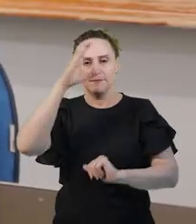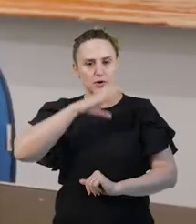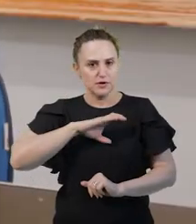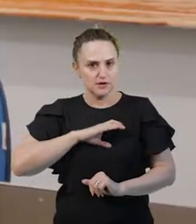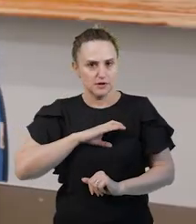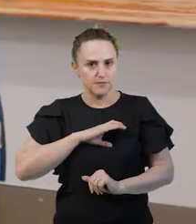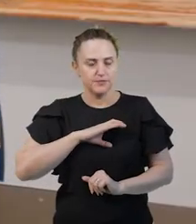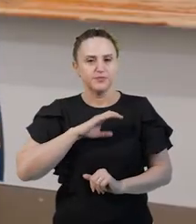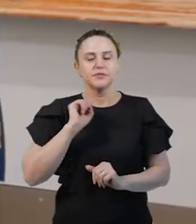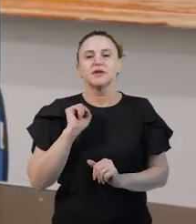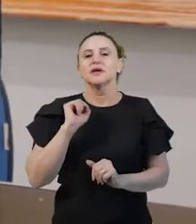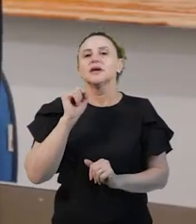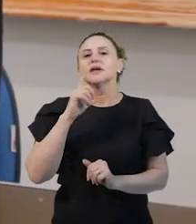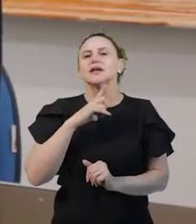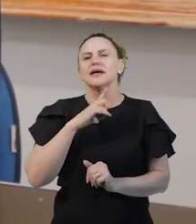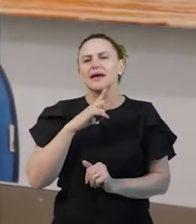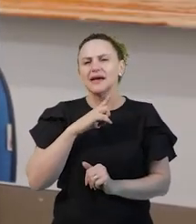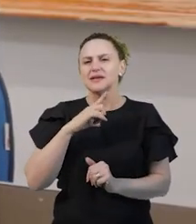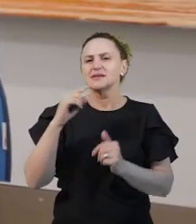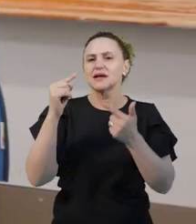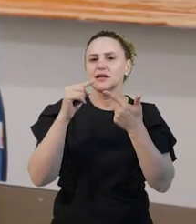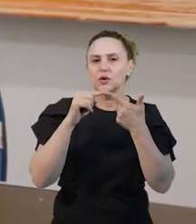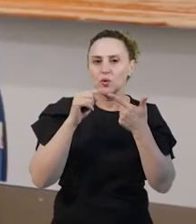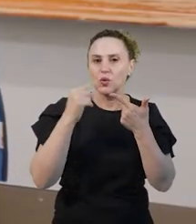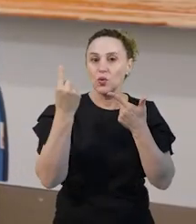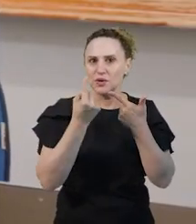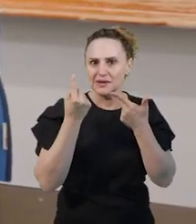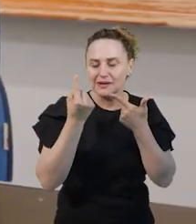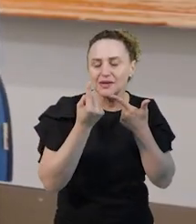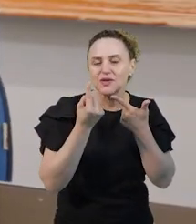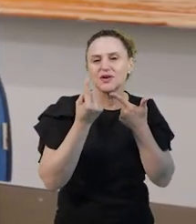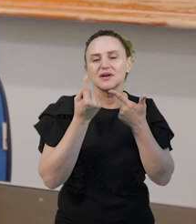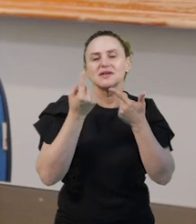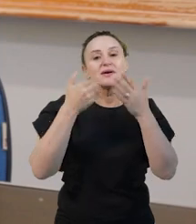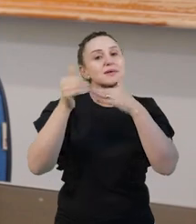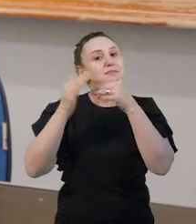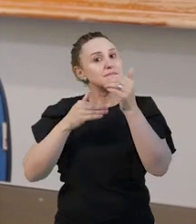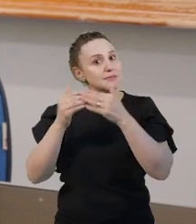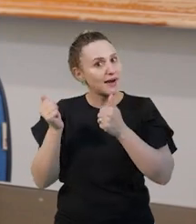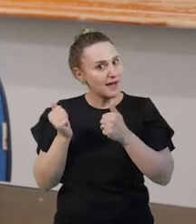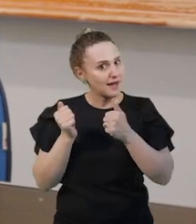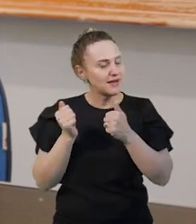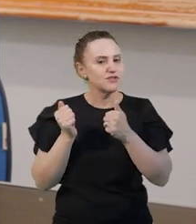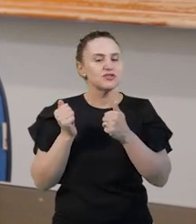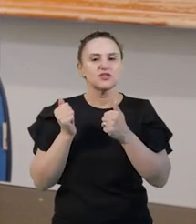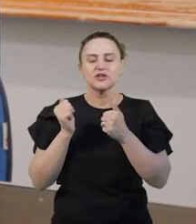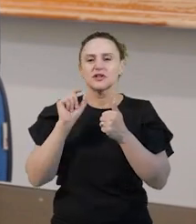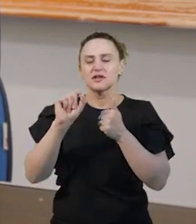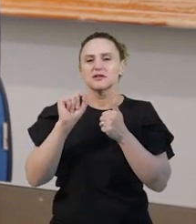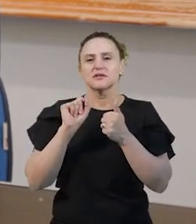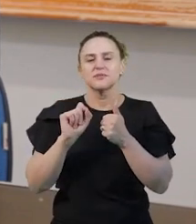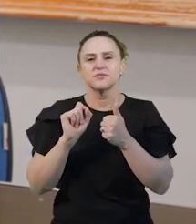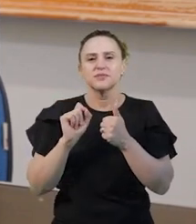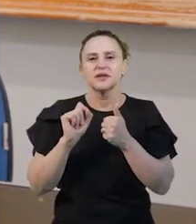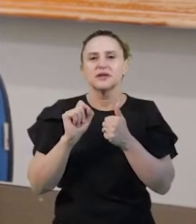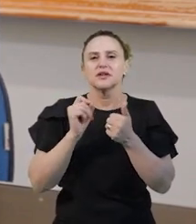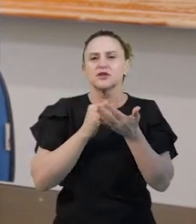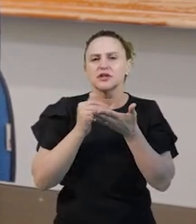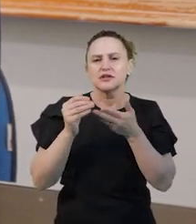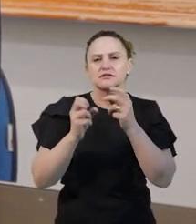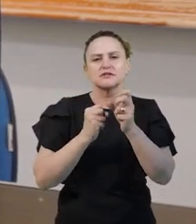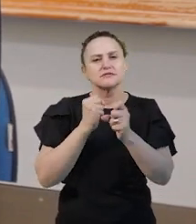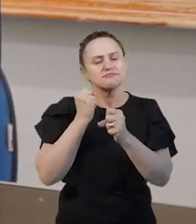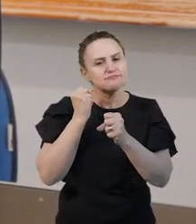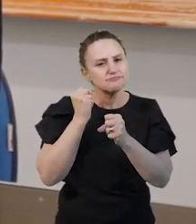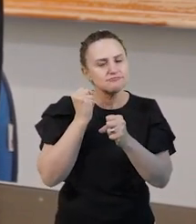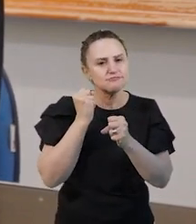unidade 2, nós estaremos voltados para as práticas pedagógicas, tanto na educação infantil quanto nos anos iniciais do